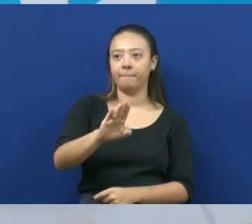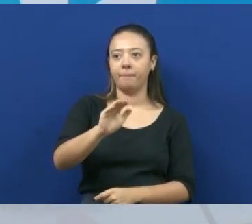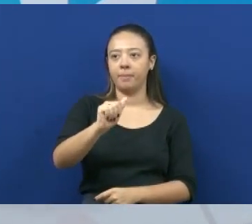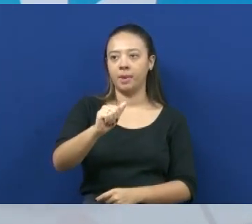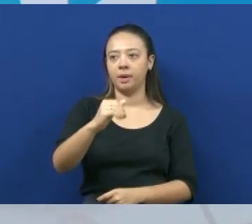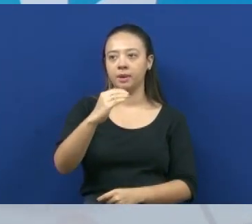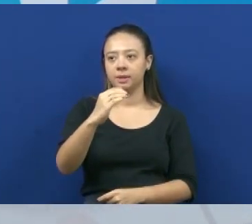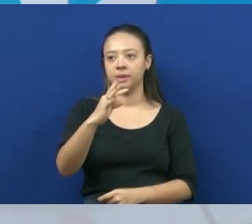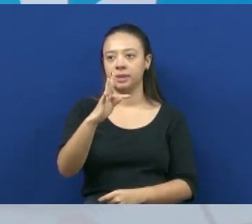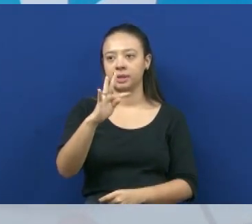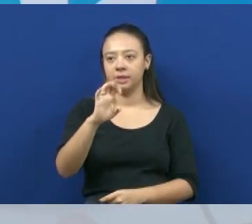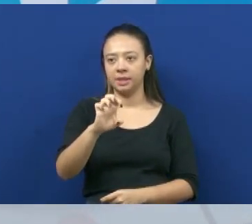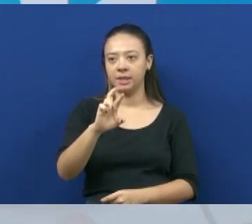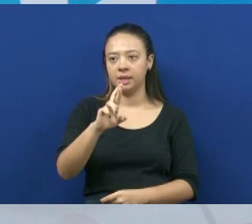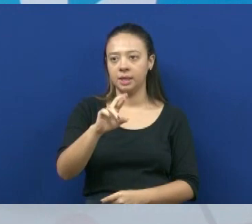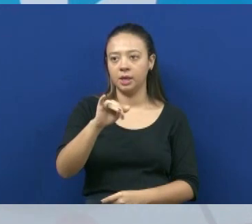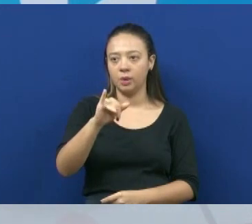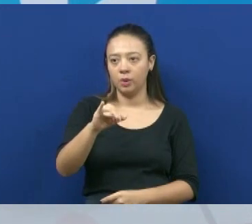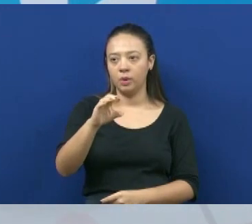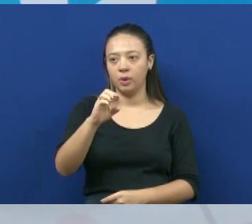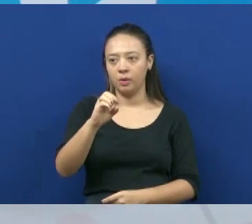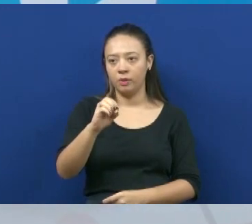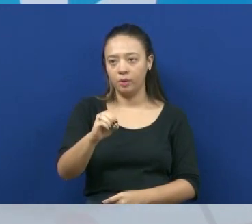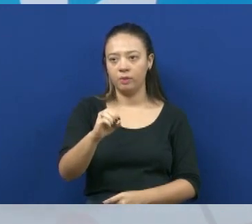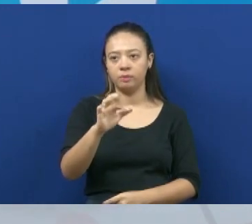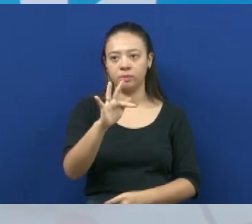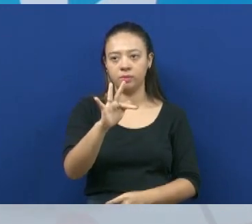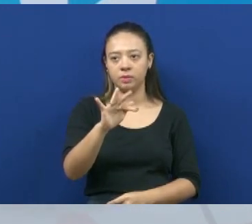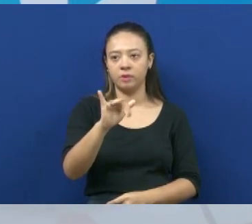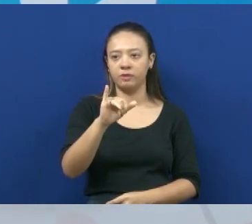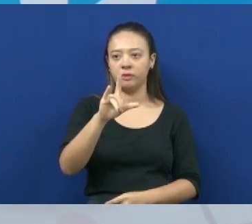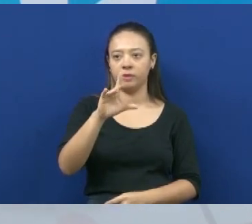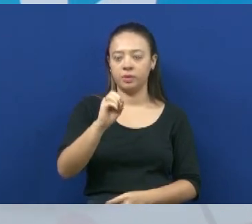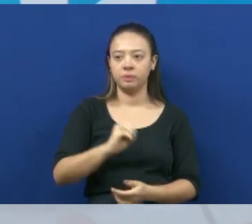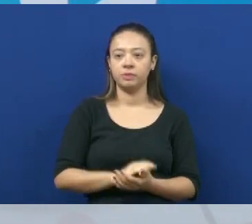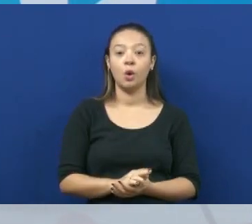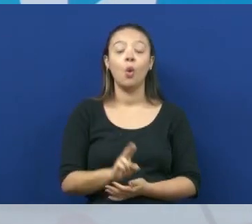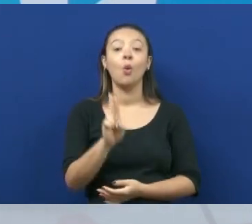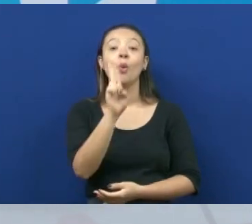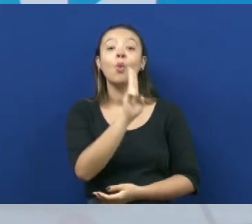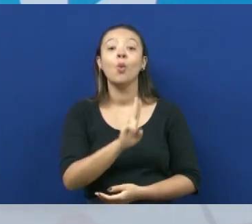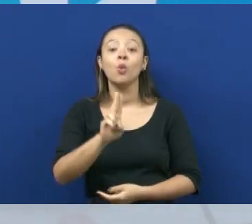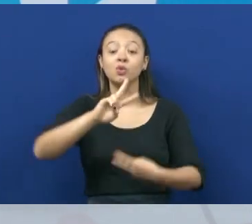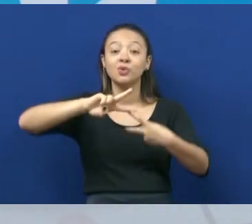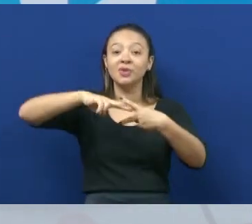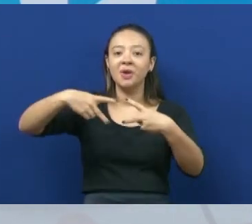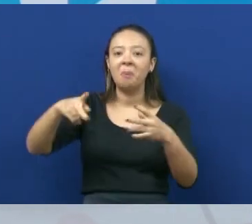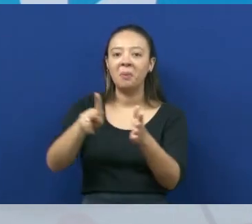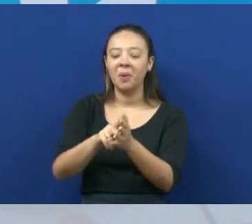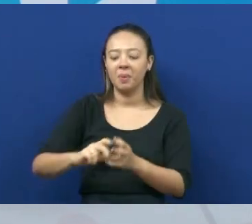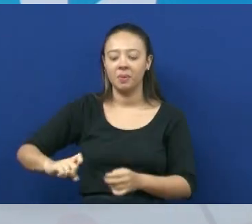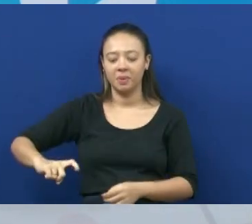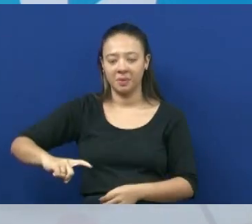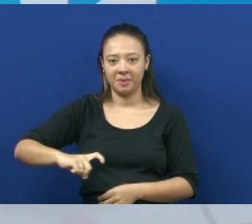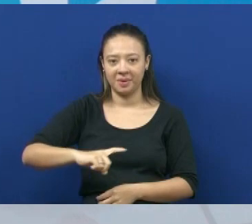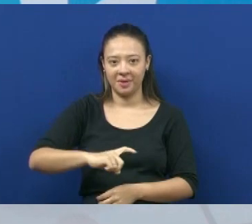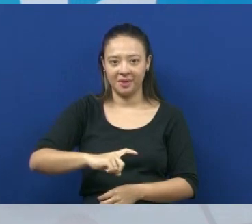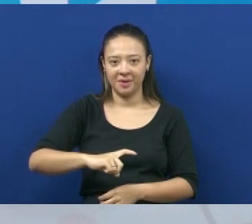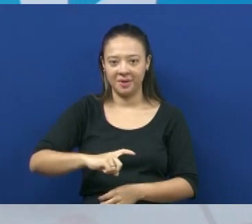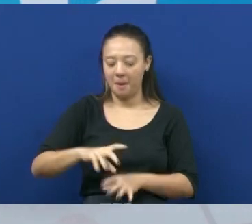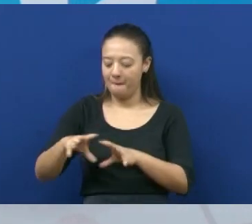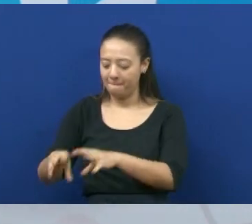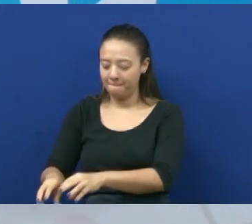Ele vai usar o material genético da bactéria para duplicar para se duplicar